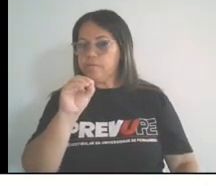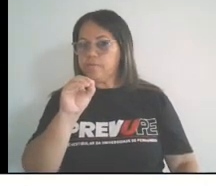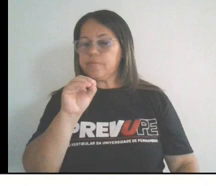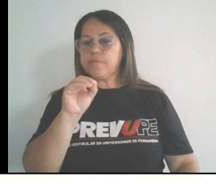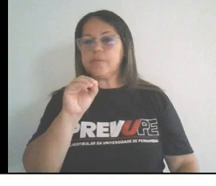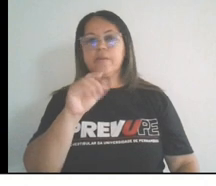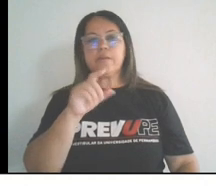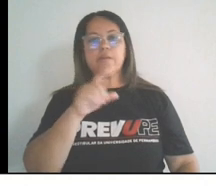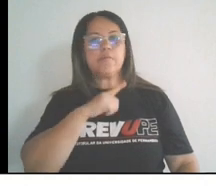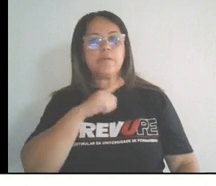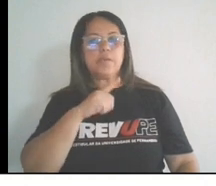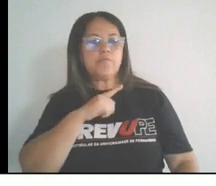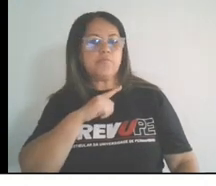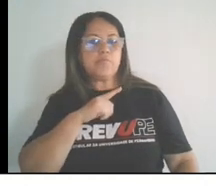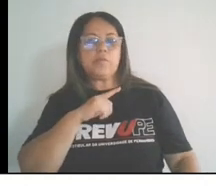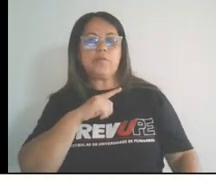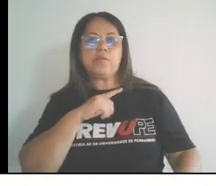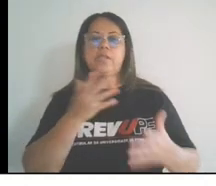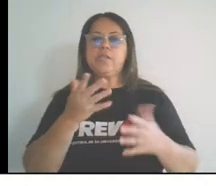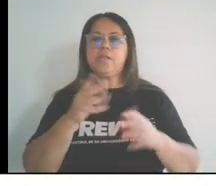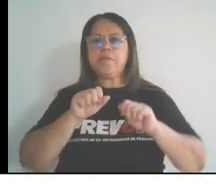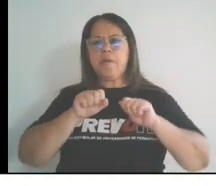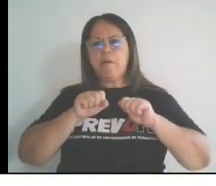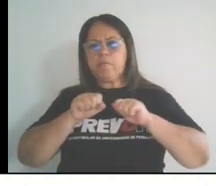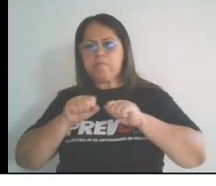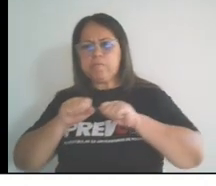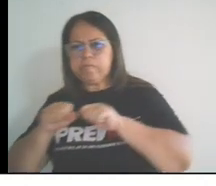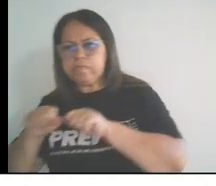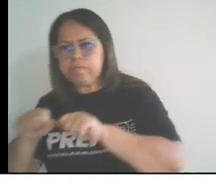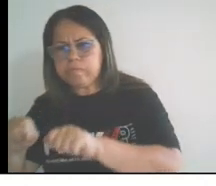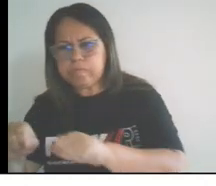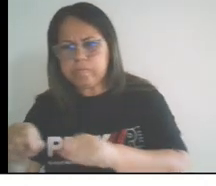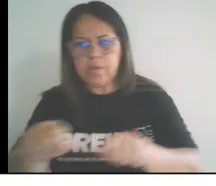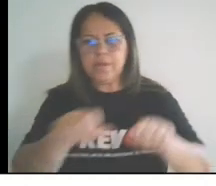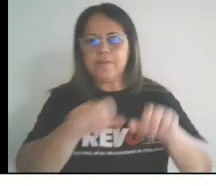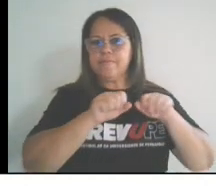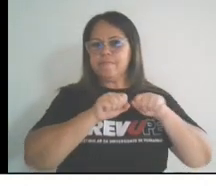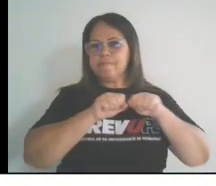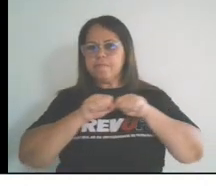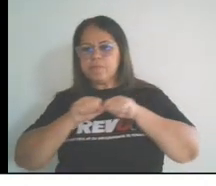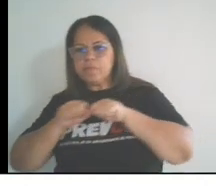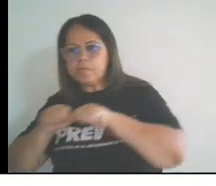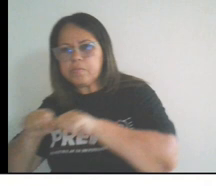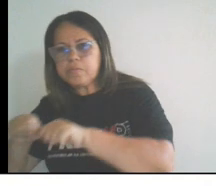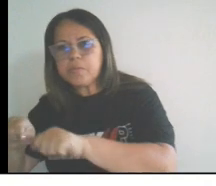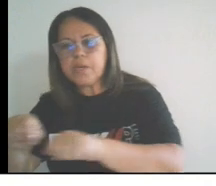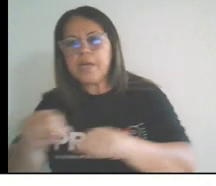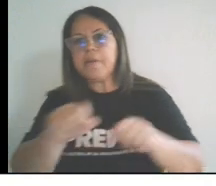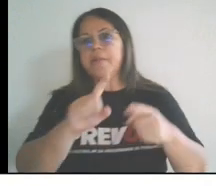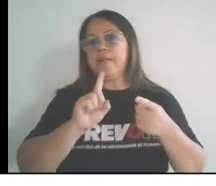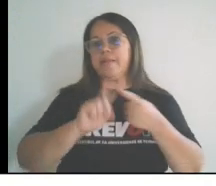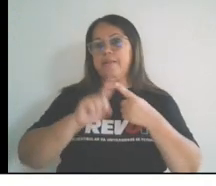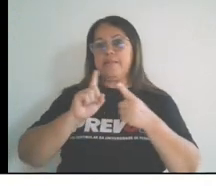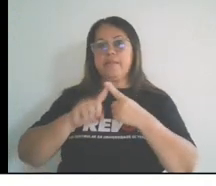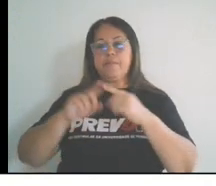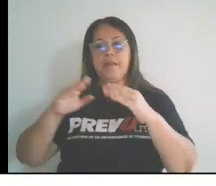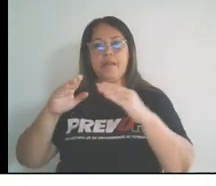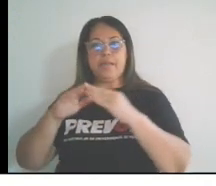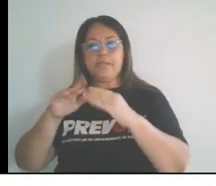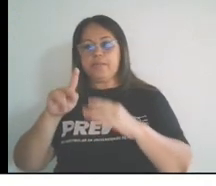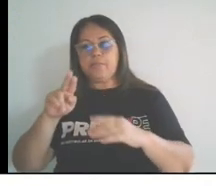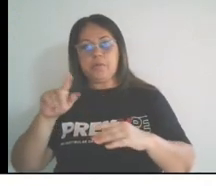a moenda e as fornalhas, a Casa de Pugá, onde o açúcar, depois de resfriado e